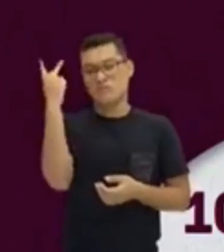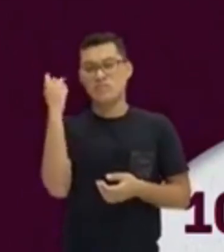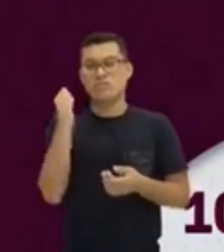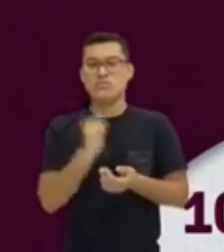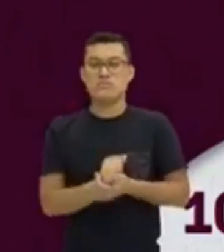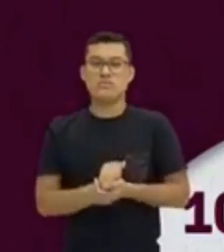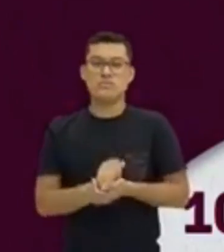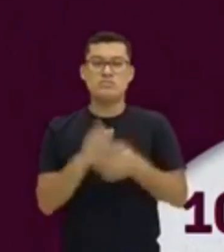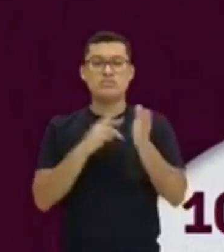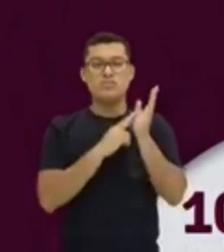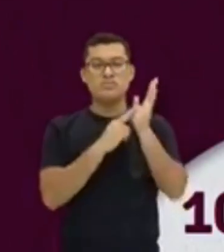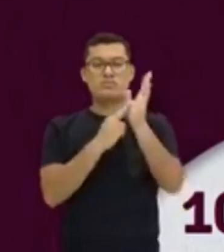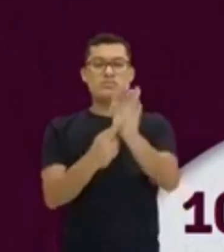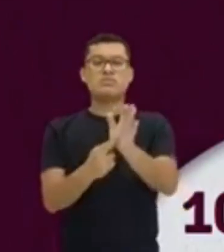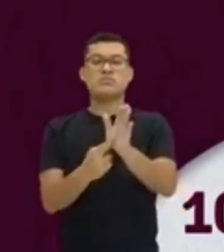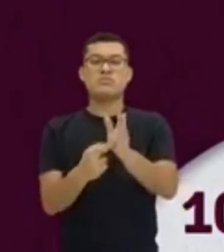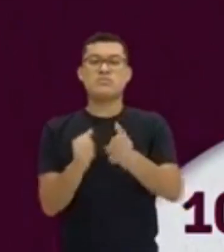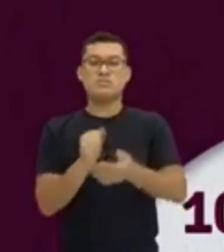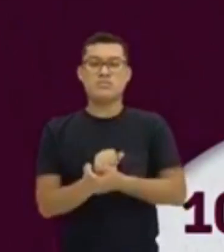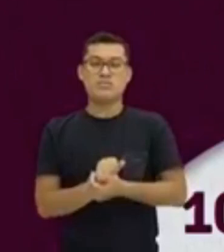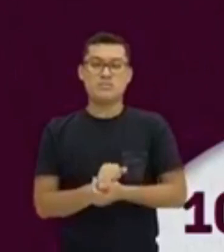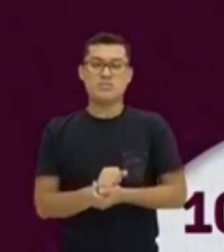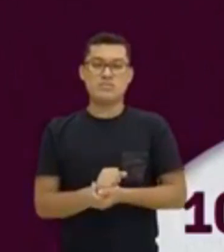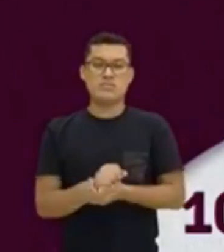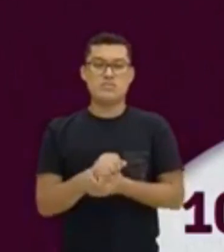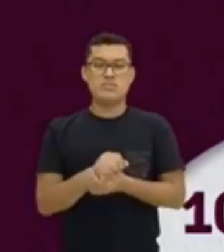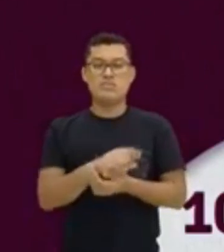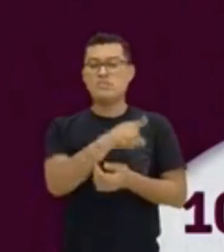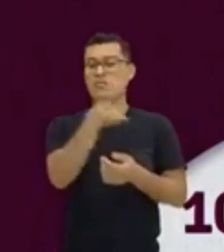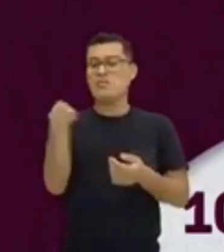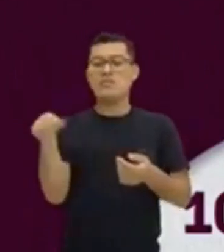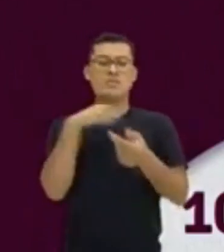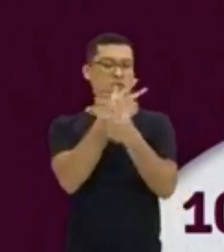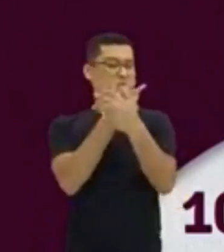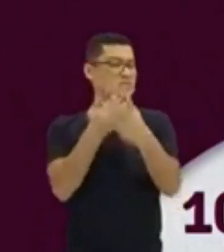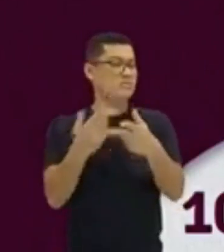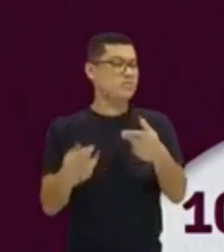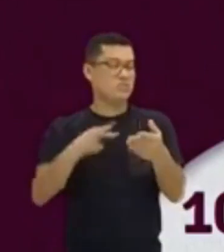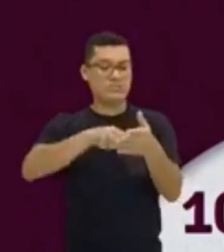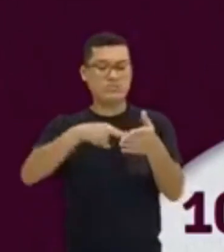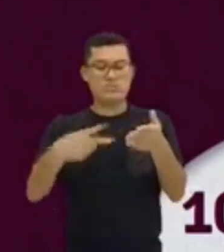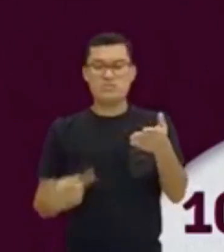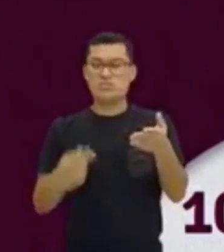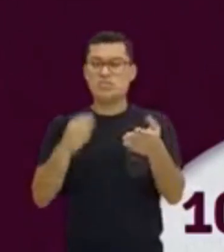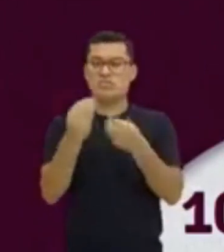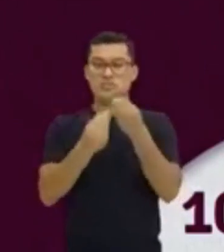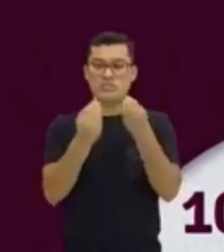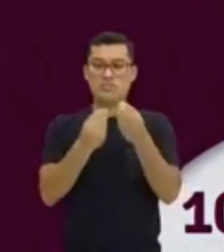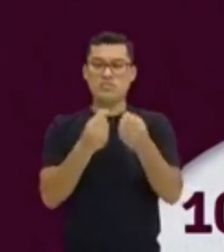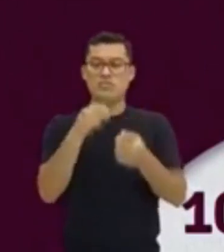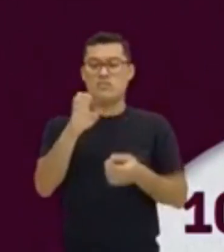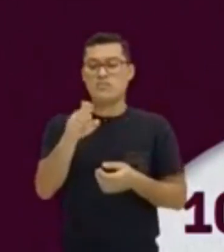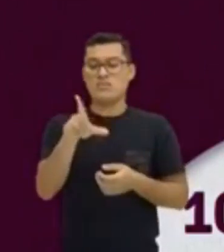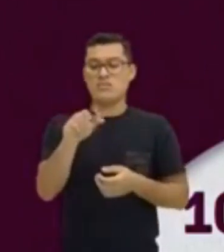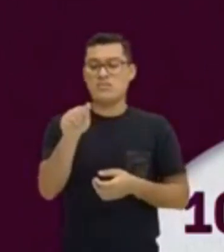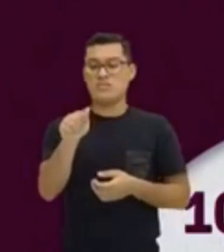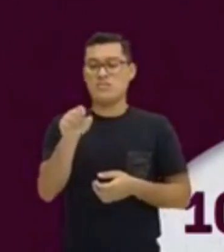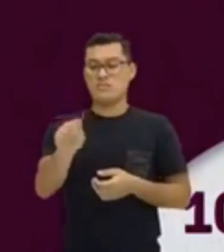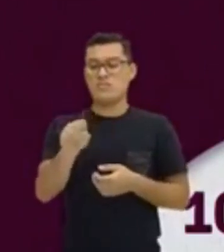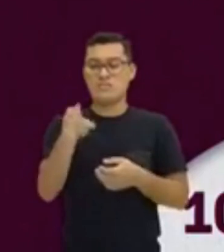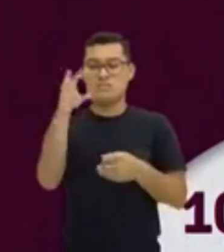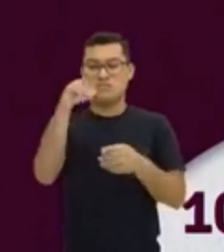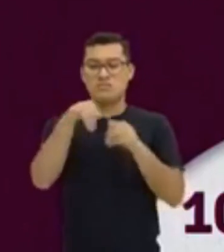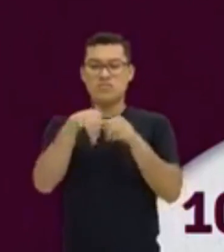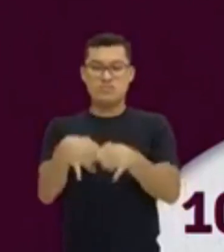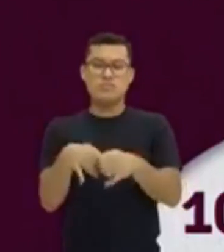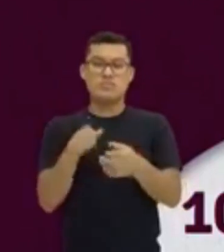Eles são representados por eles. E podem ser traduzidos também como elas. Então, ficaria